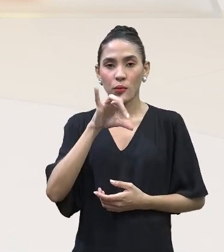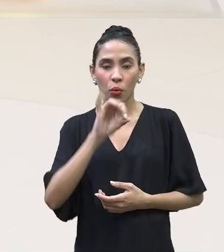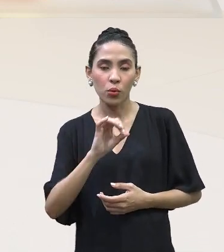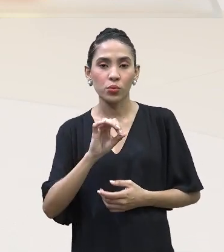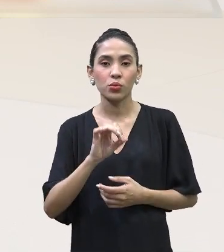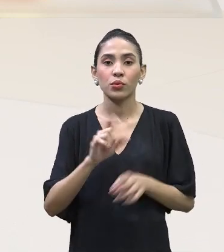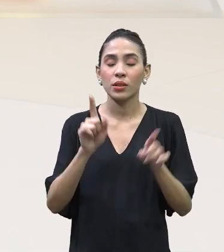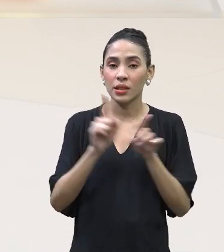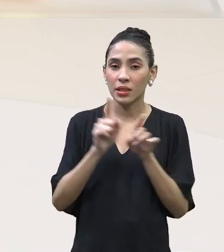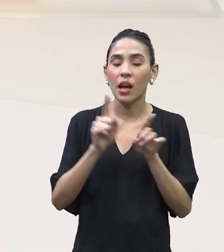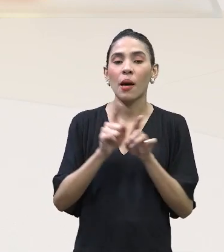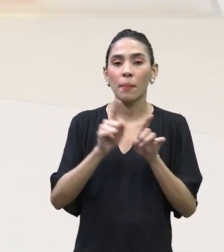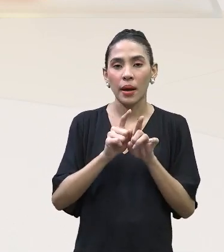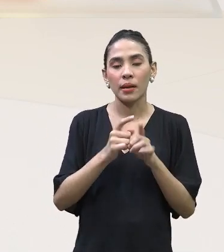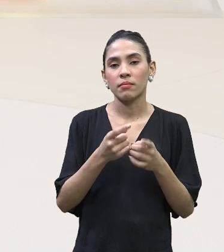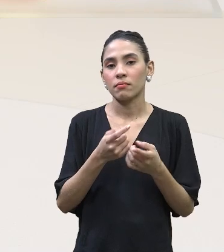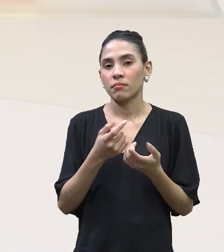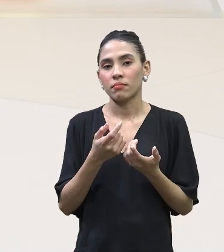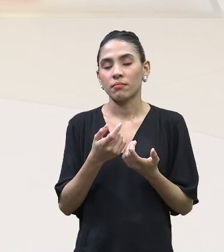patrocinou por projetos